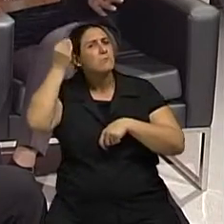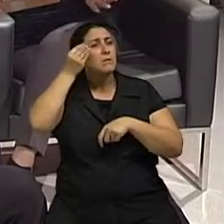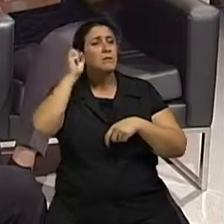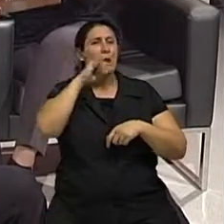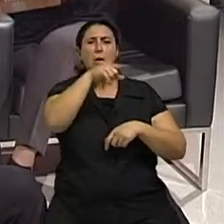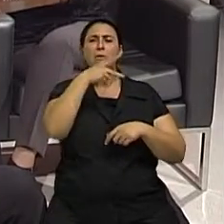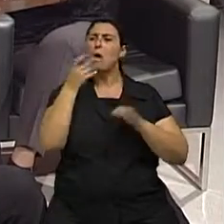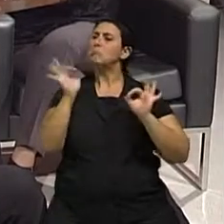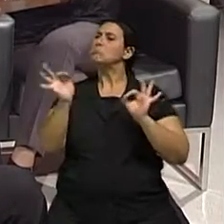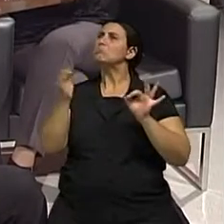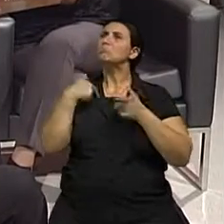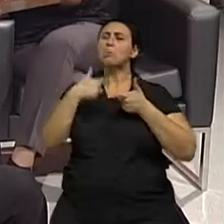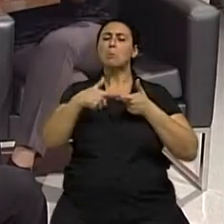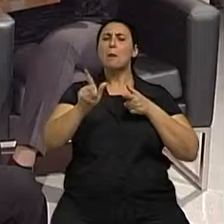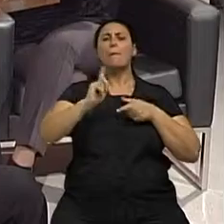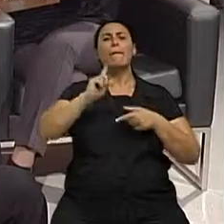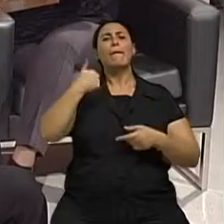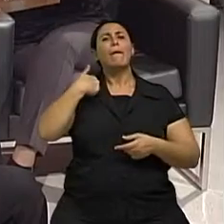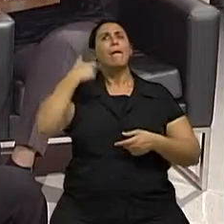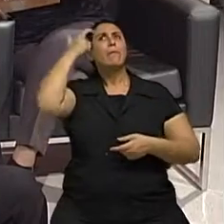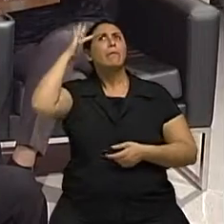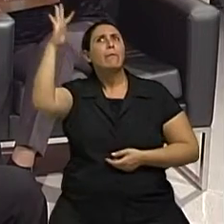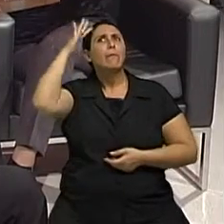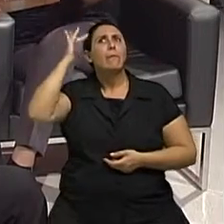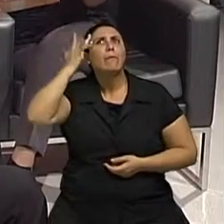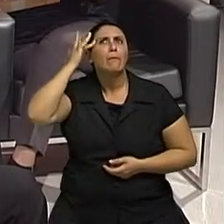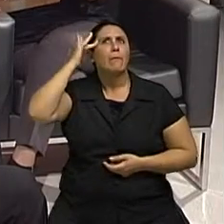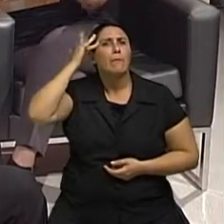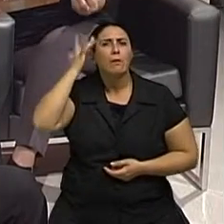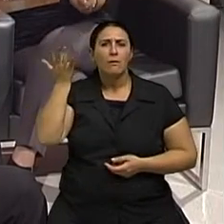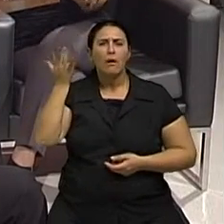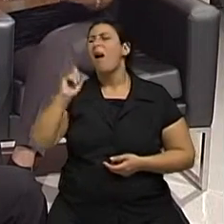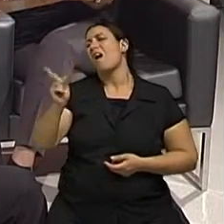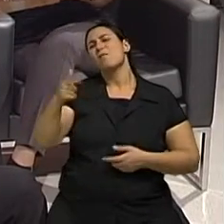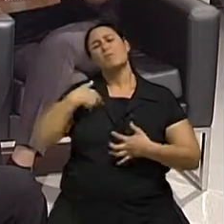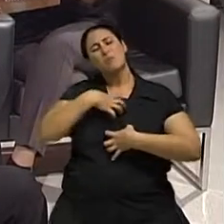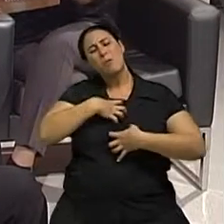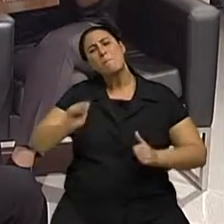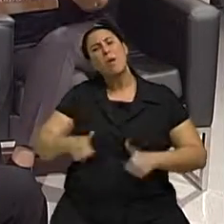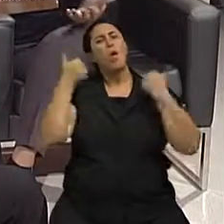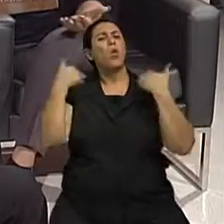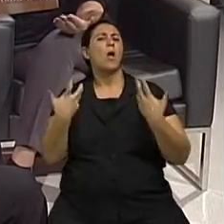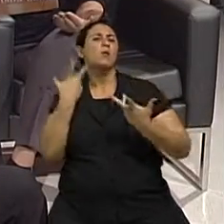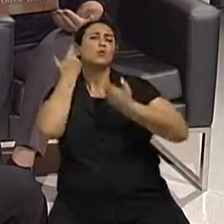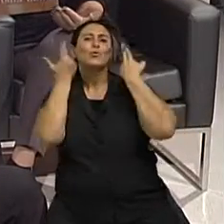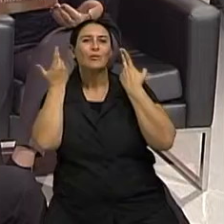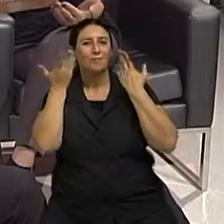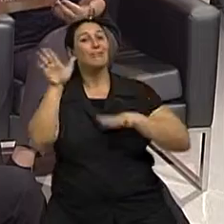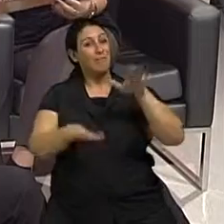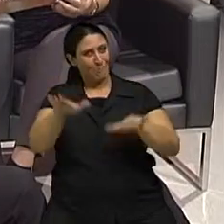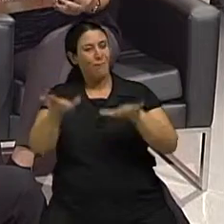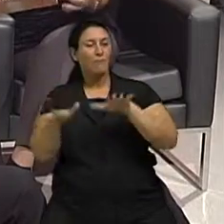Ok. Se não é mais problema para ele, né? Se ele continua achando, não, eu vou me sentir muito melhor, ele vai acompanhado para essa